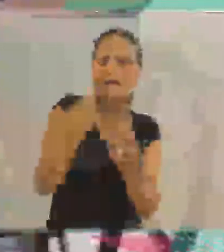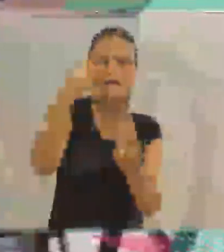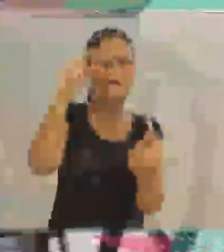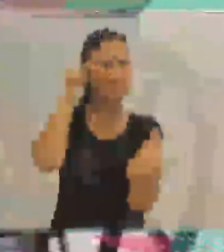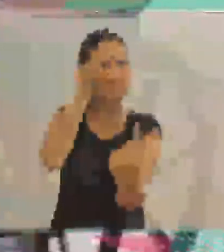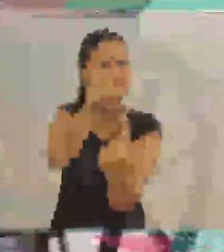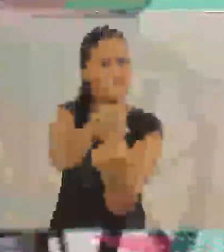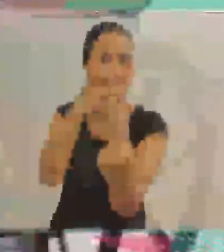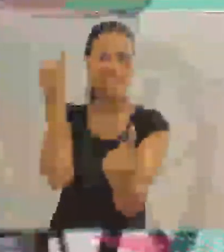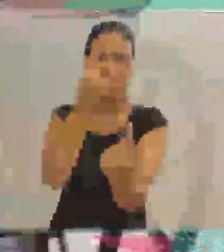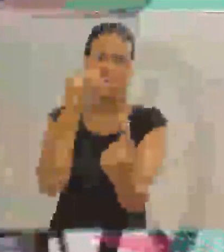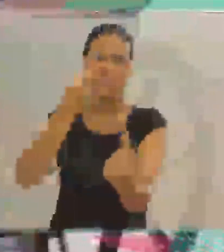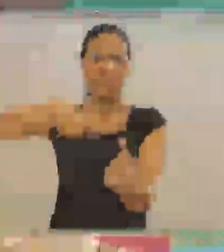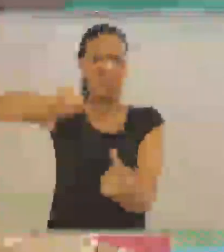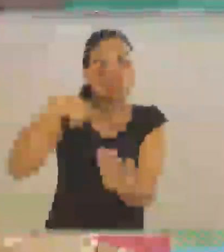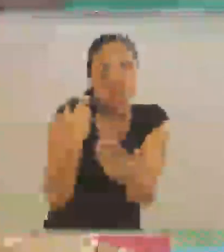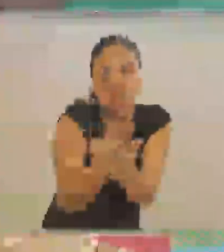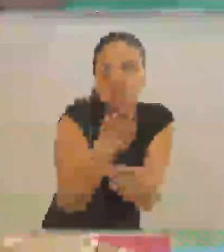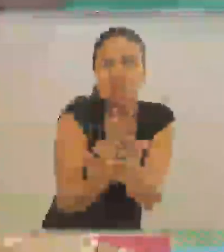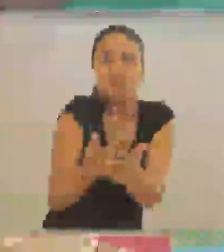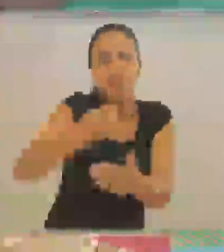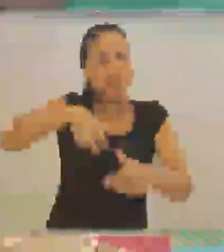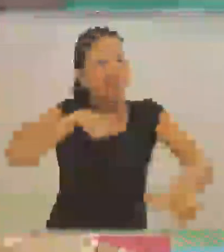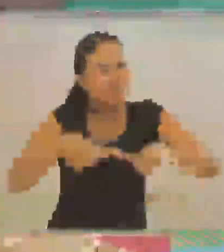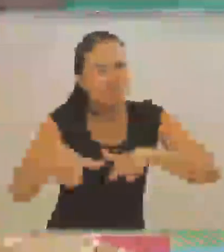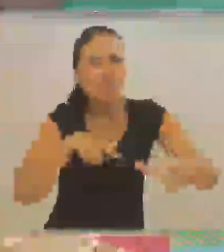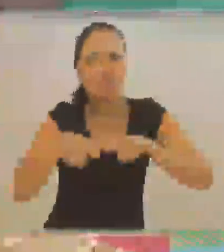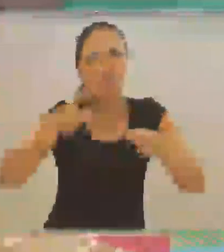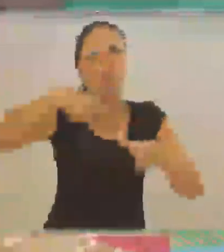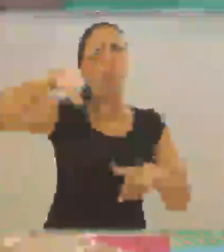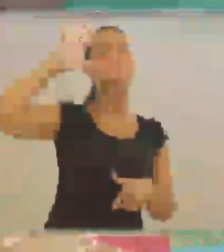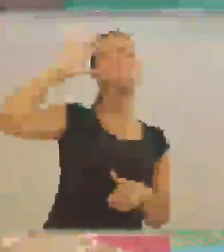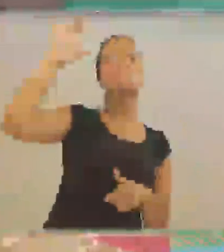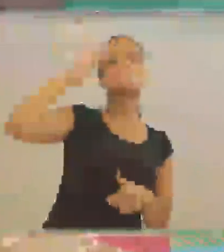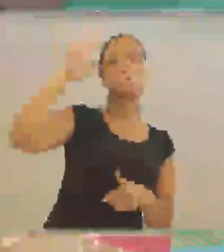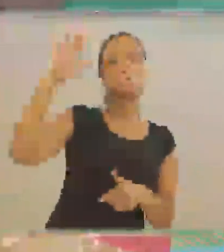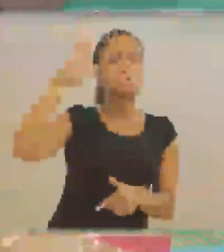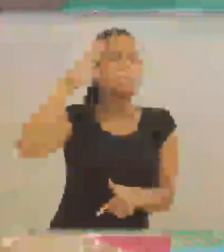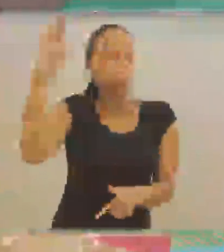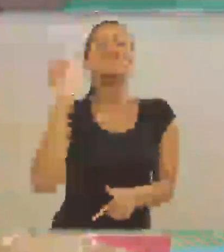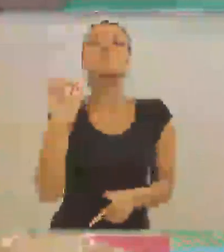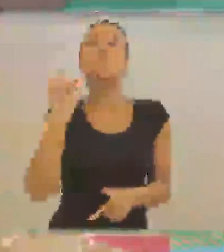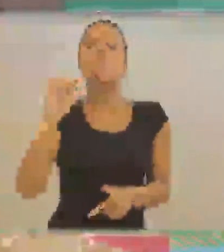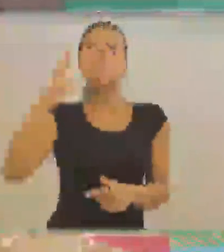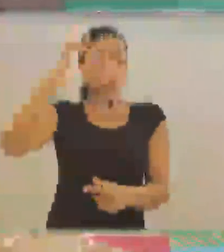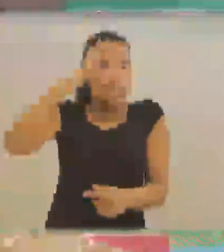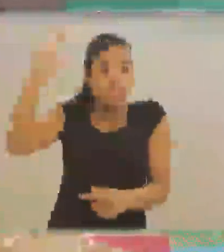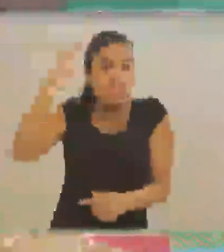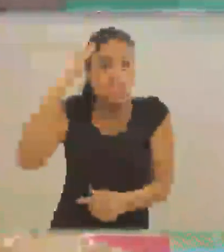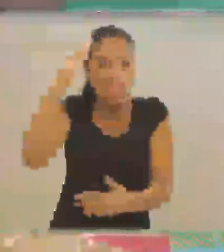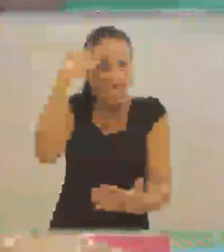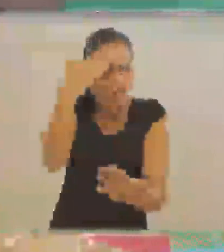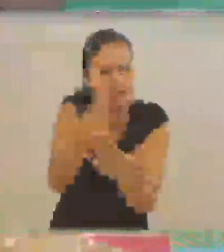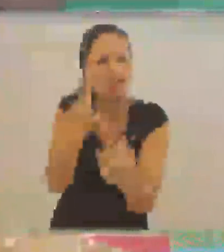acredite nos seus potenciais. Tem que estudar, tem que trabalhar, tem que sonhar.